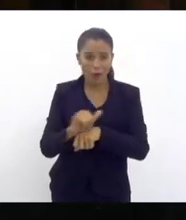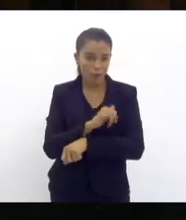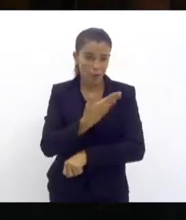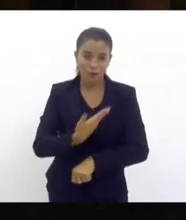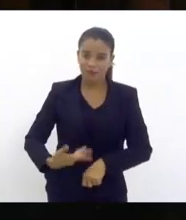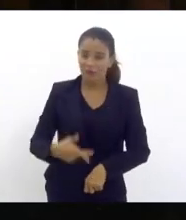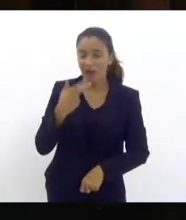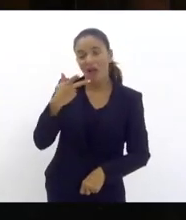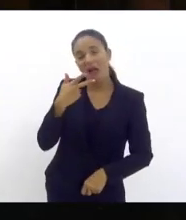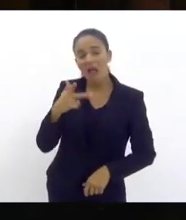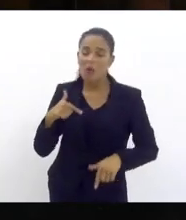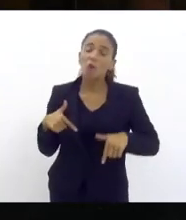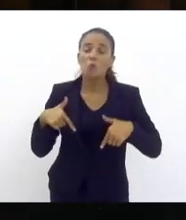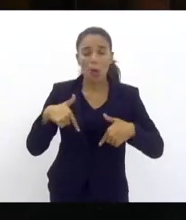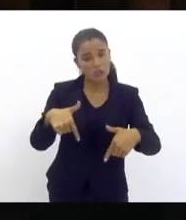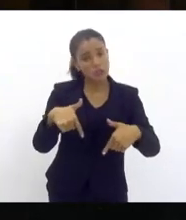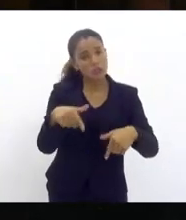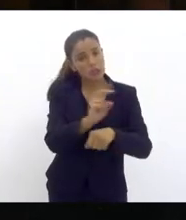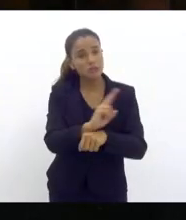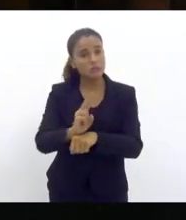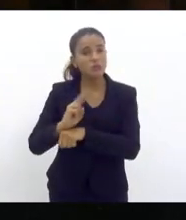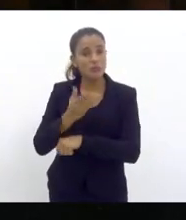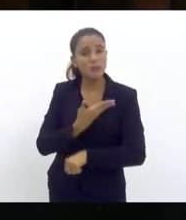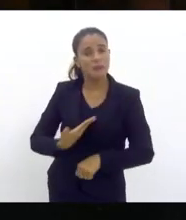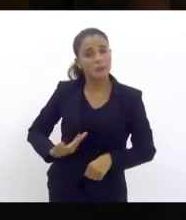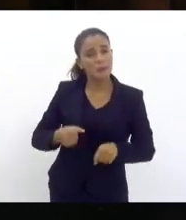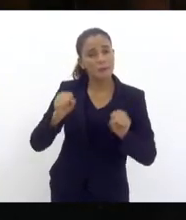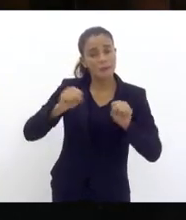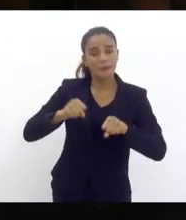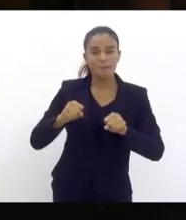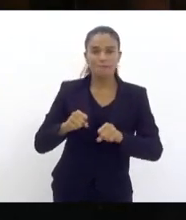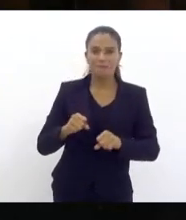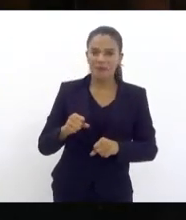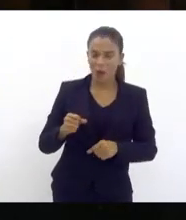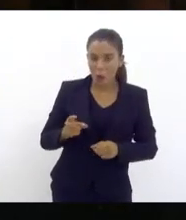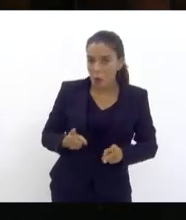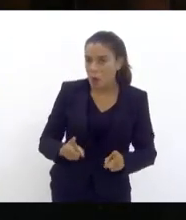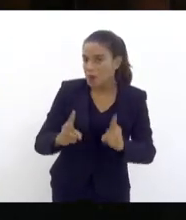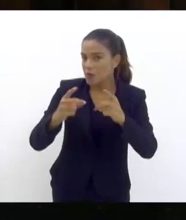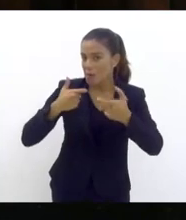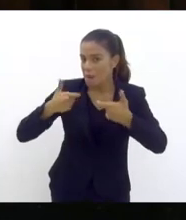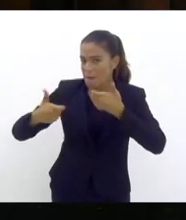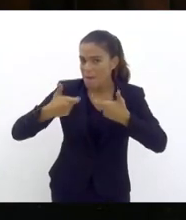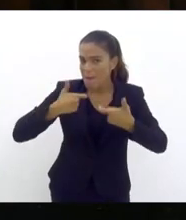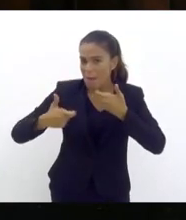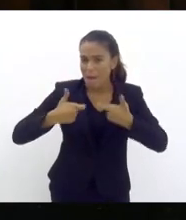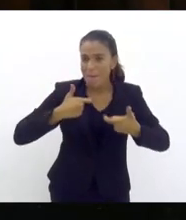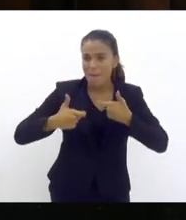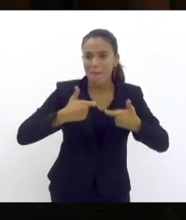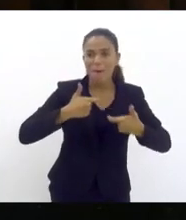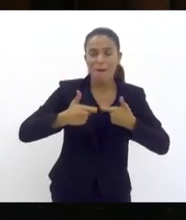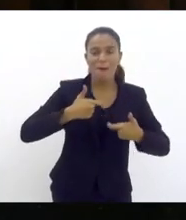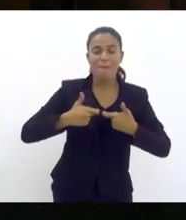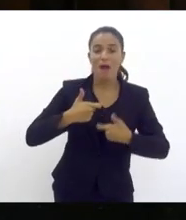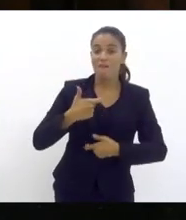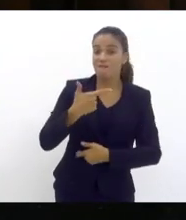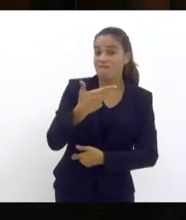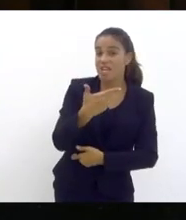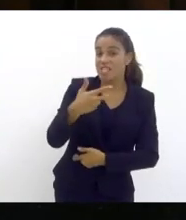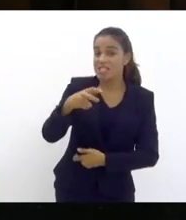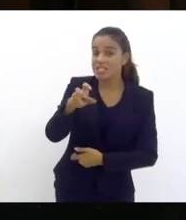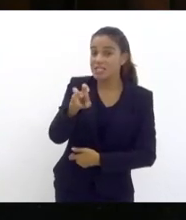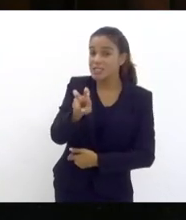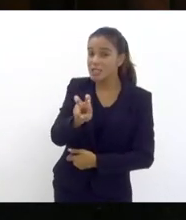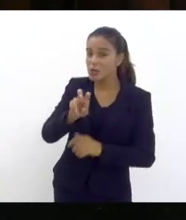está agindo na segurança pública. Se perpetuou a lógica do confronto, 25 escolas